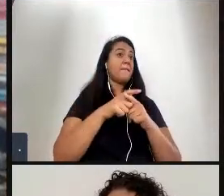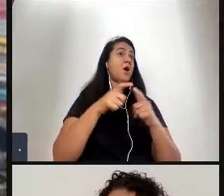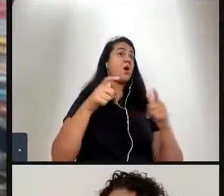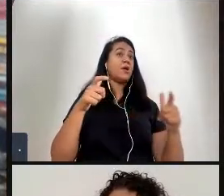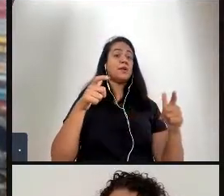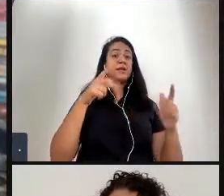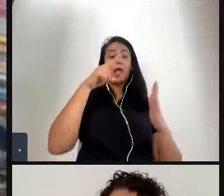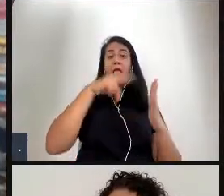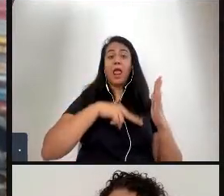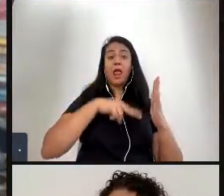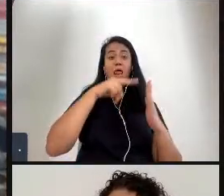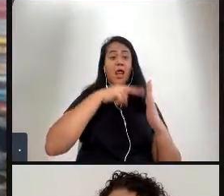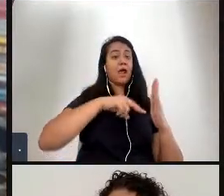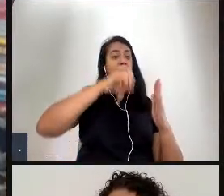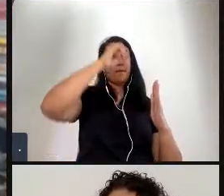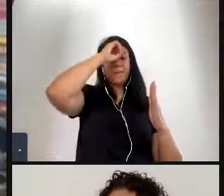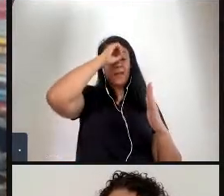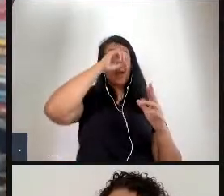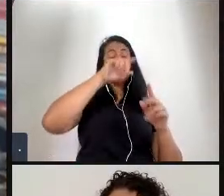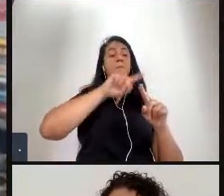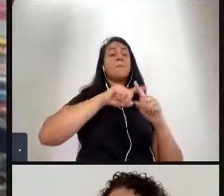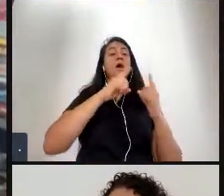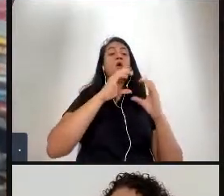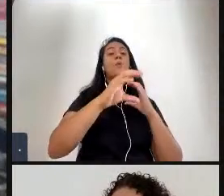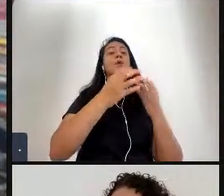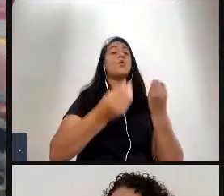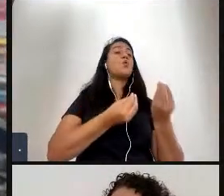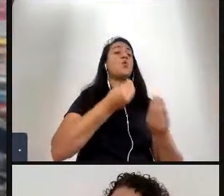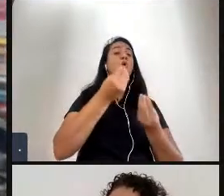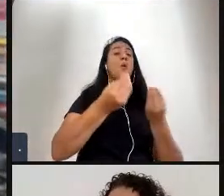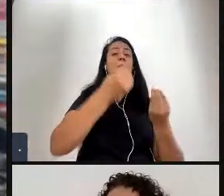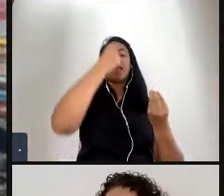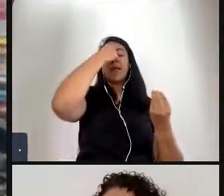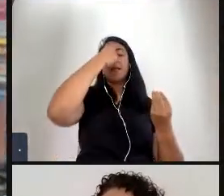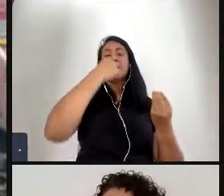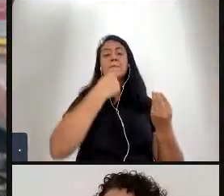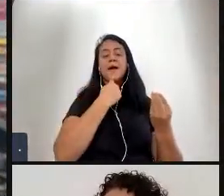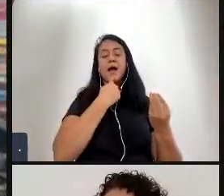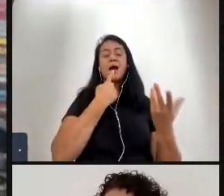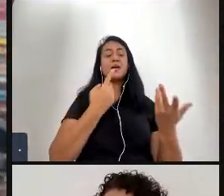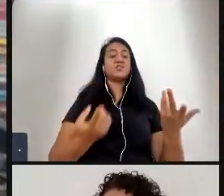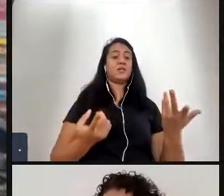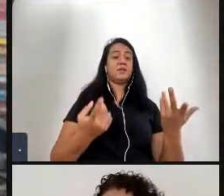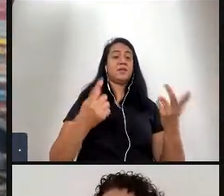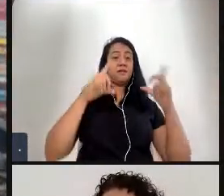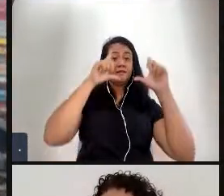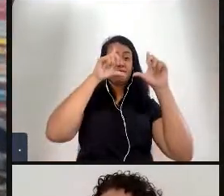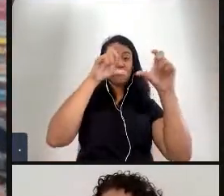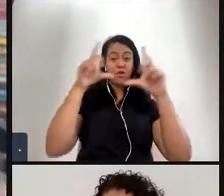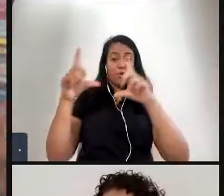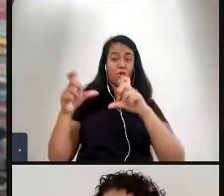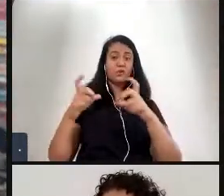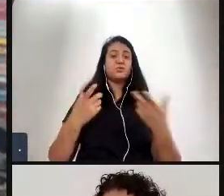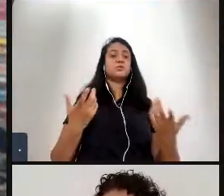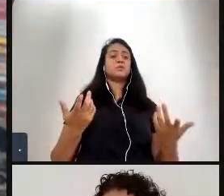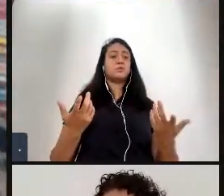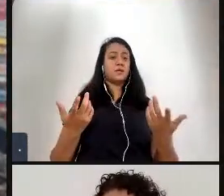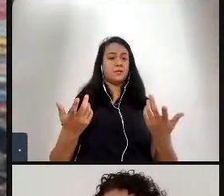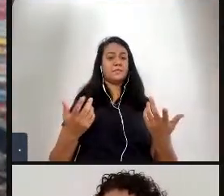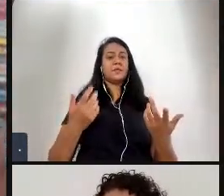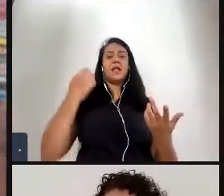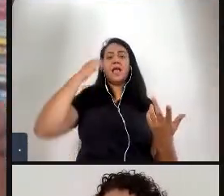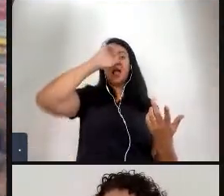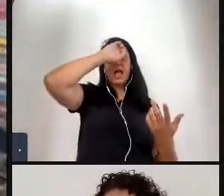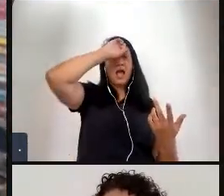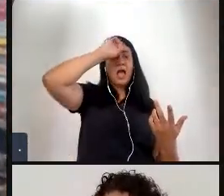através de imagem né eles compreendiam as passagens da bíblia etc o que ele devia fazer a ética